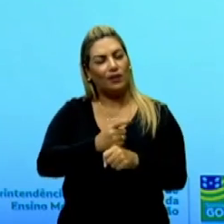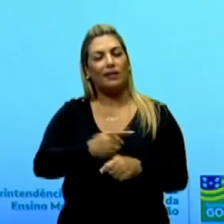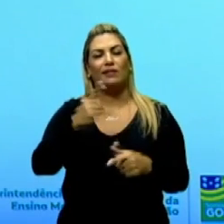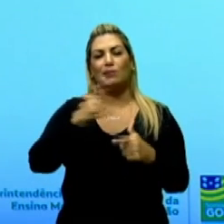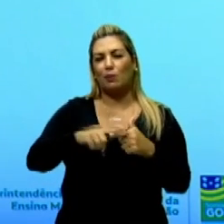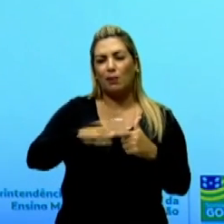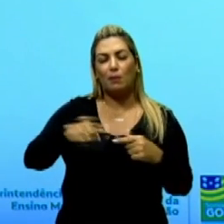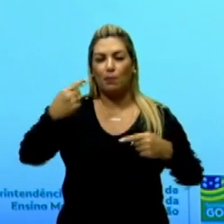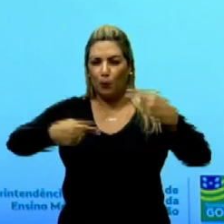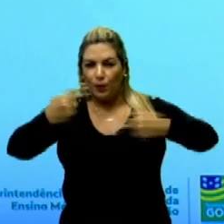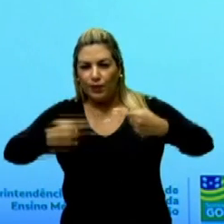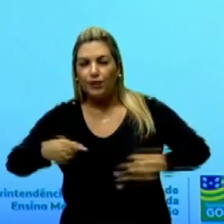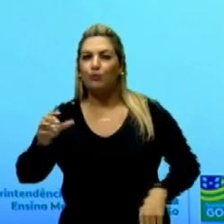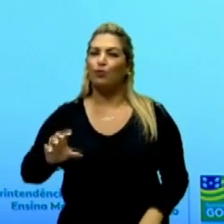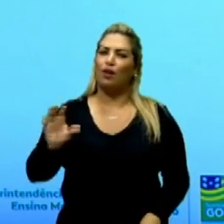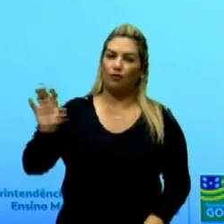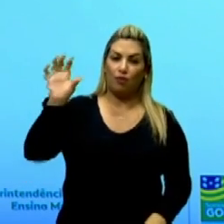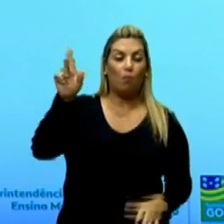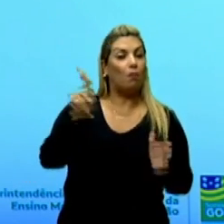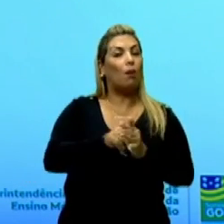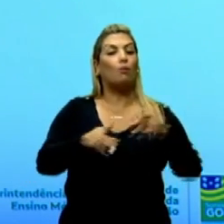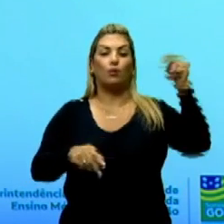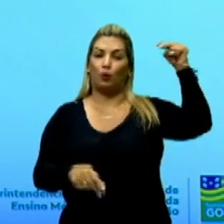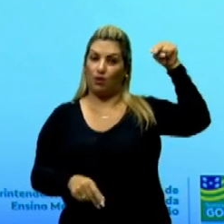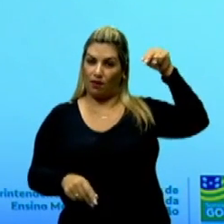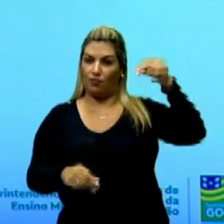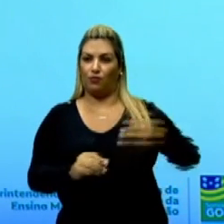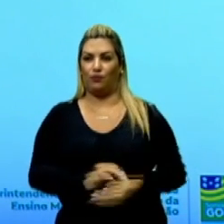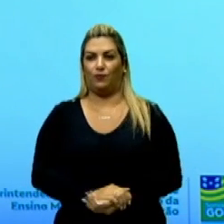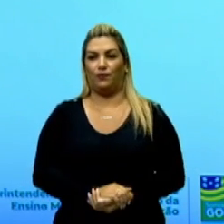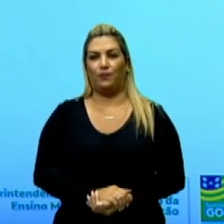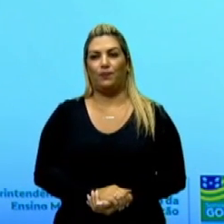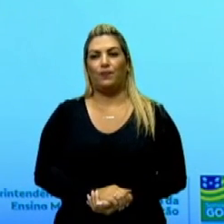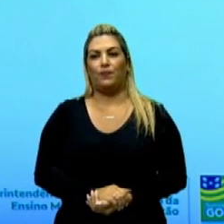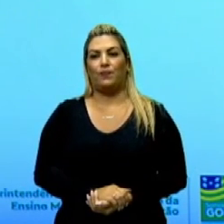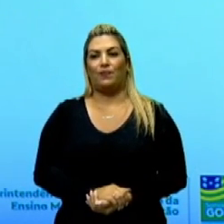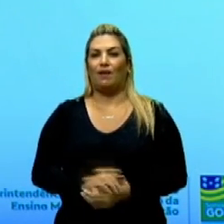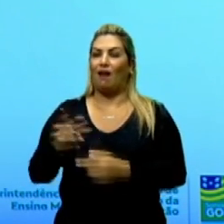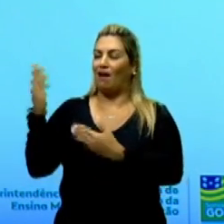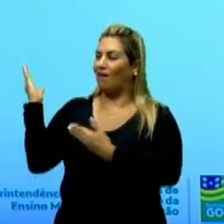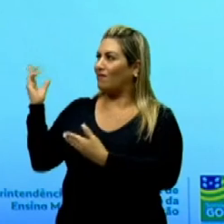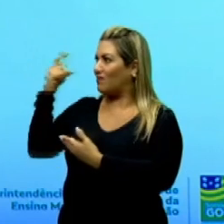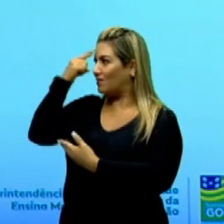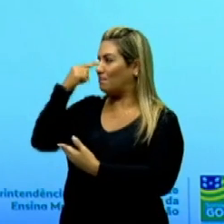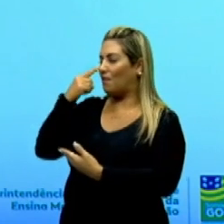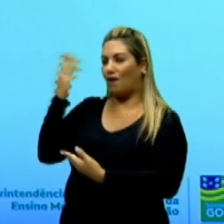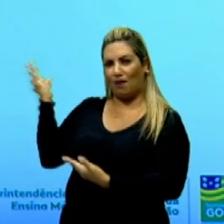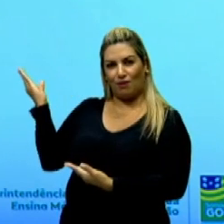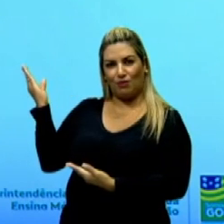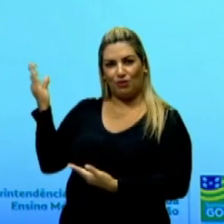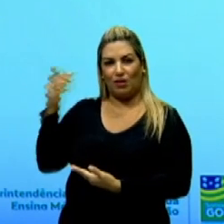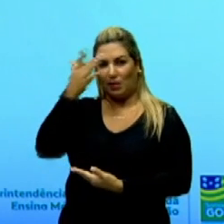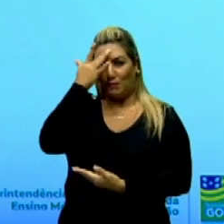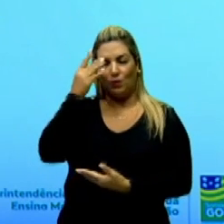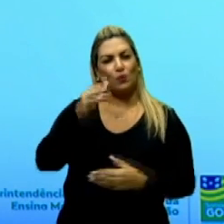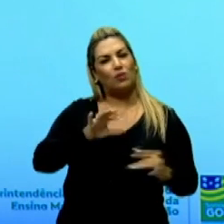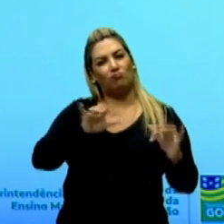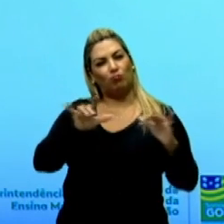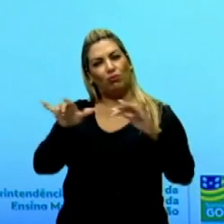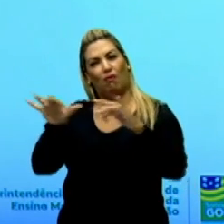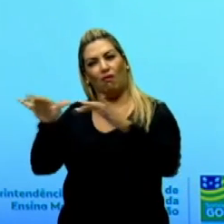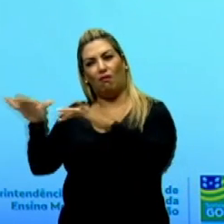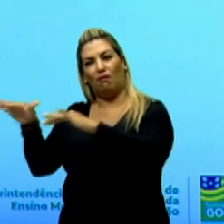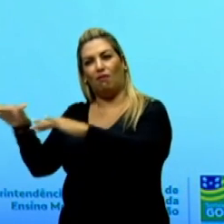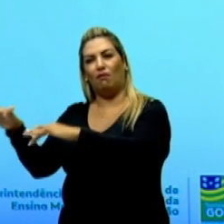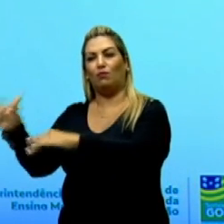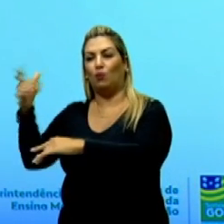nordeste. Eu trouxe aqui para vocês a tela do Portinário, retirantes, que dá um intertexto e